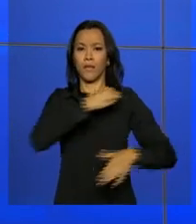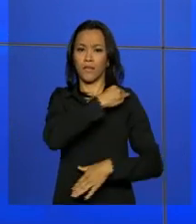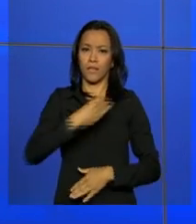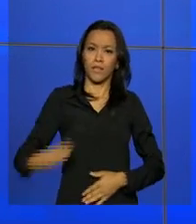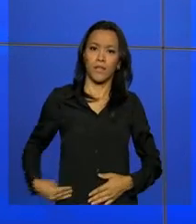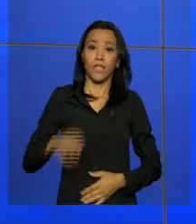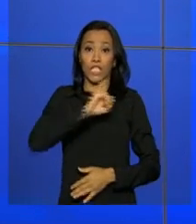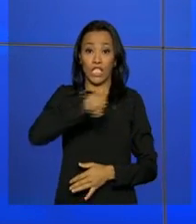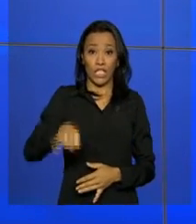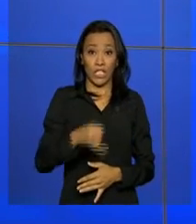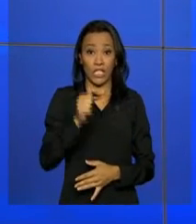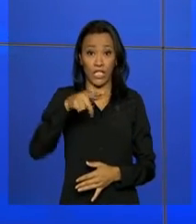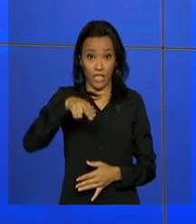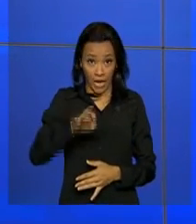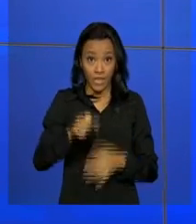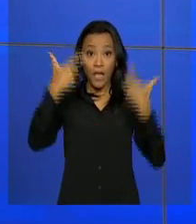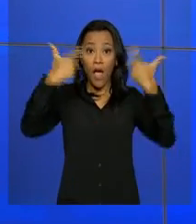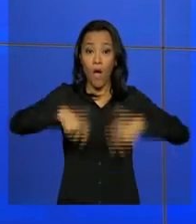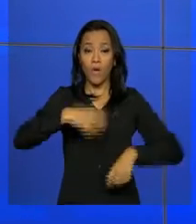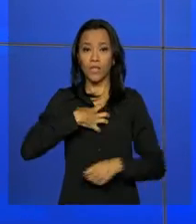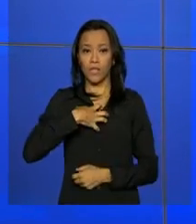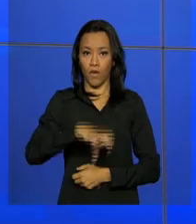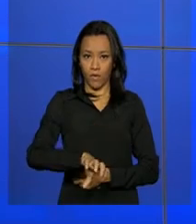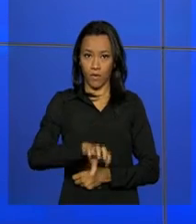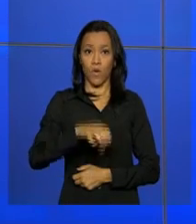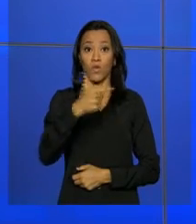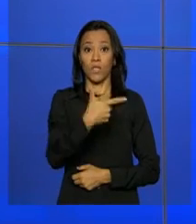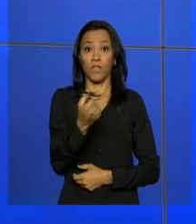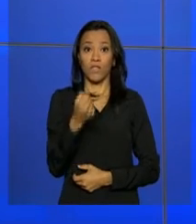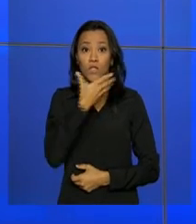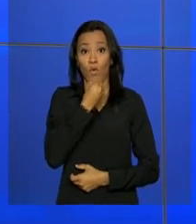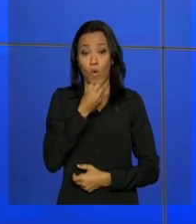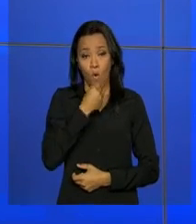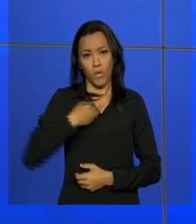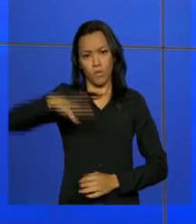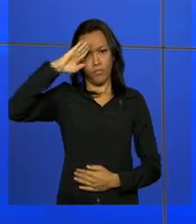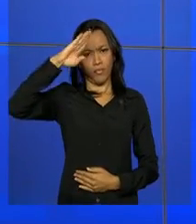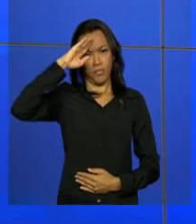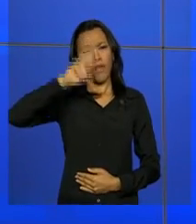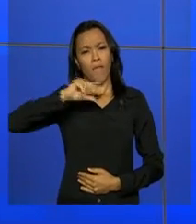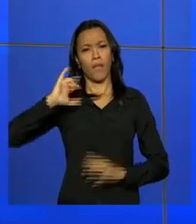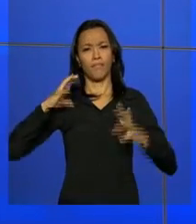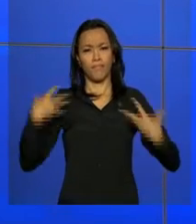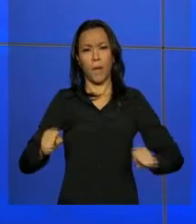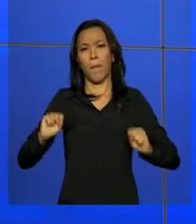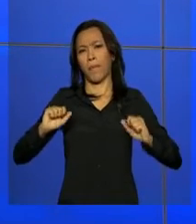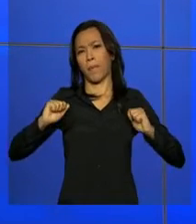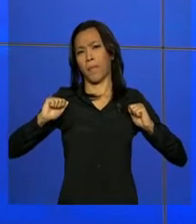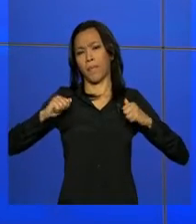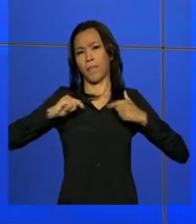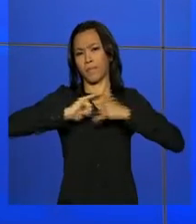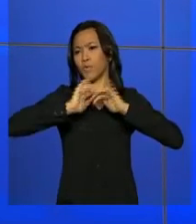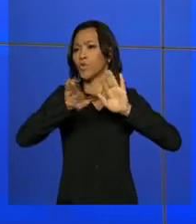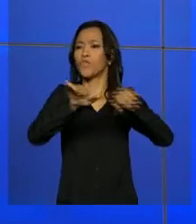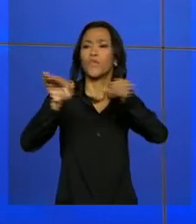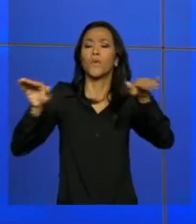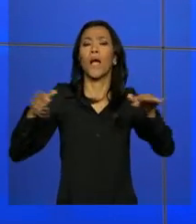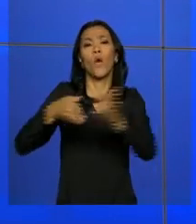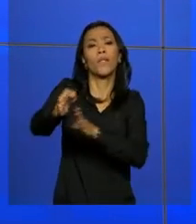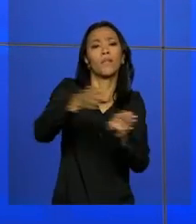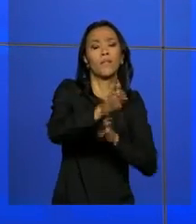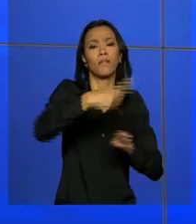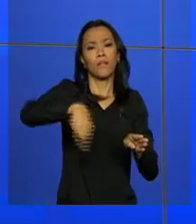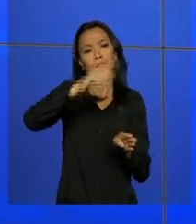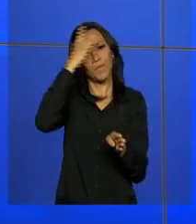Wagner, em Salvador. 220 mil homens das Forças Armadas farão parte da mobilização para conscientizar e orientar a